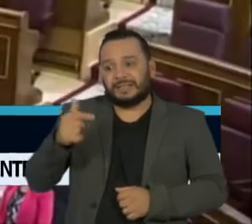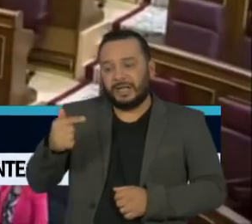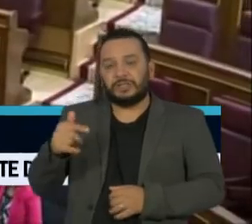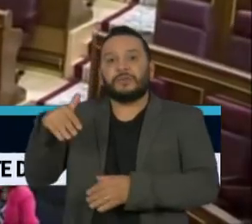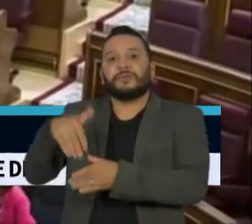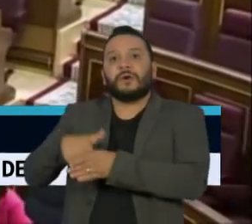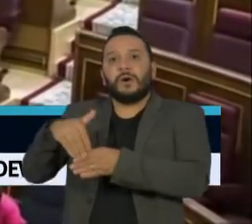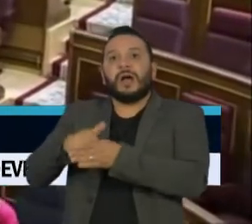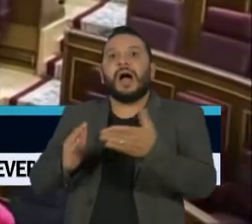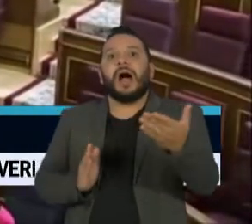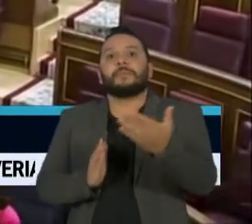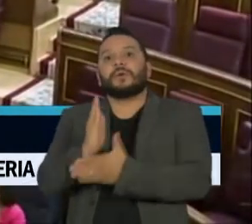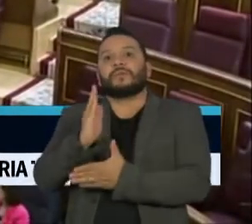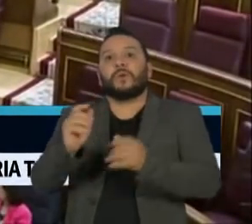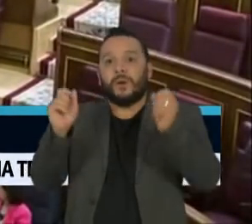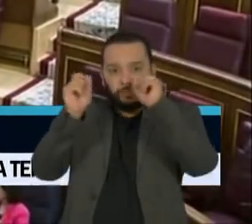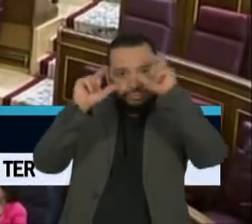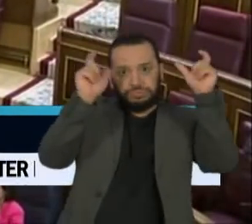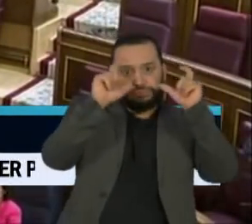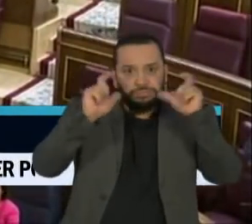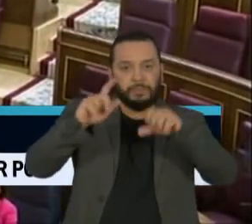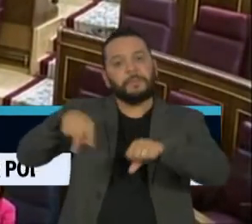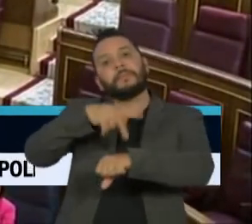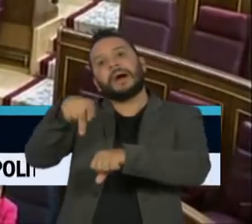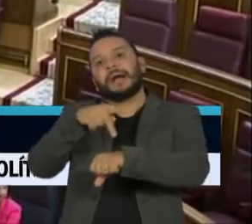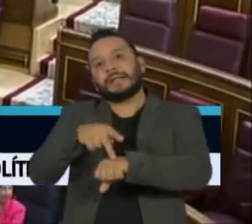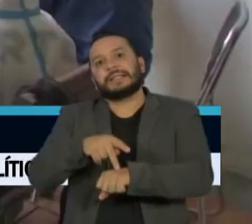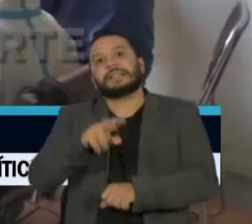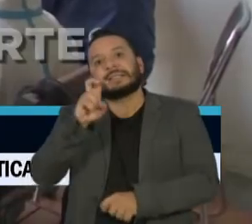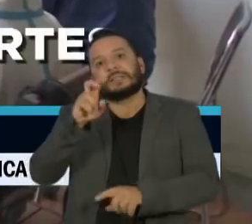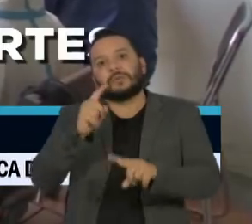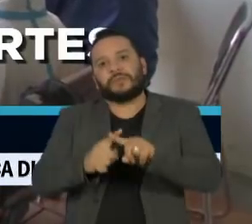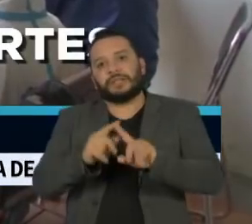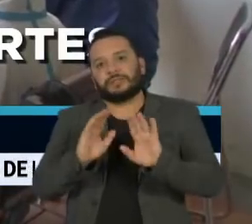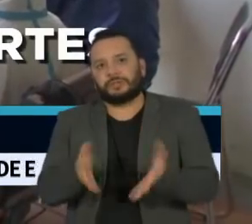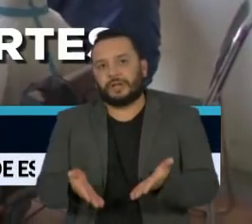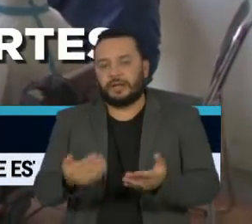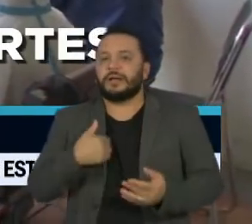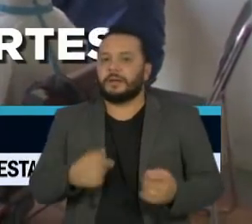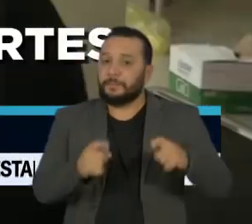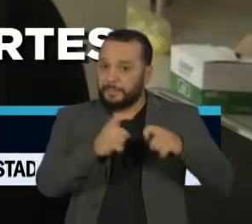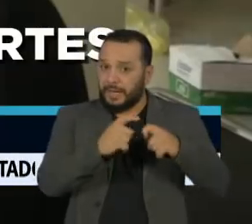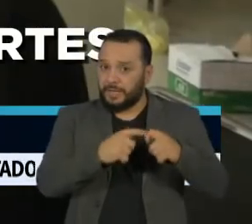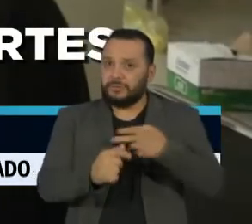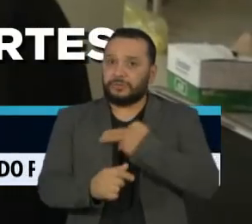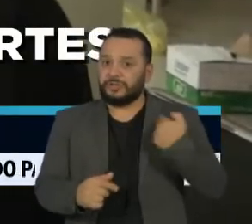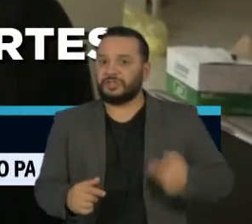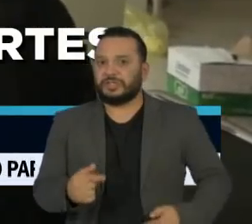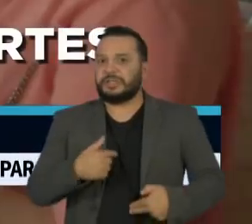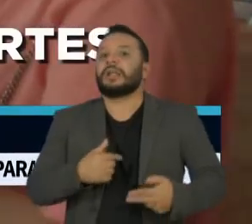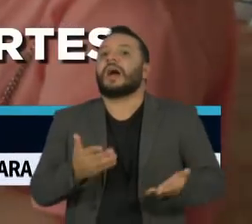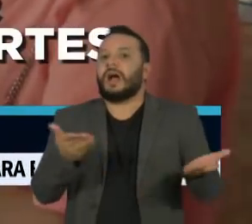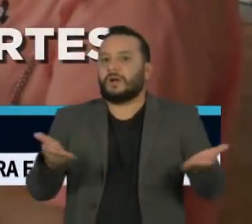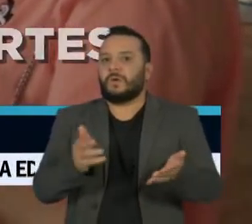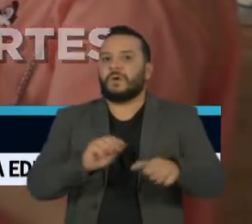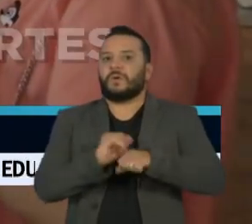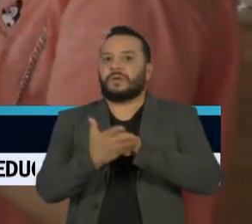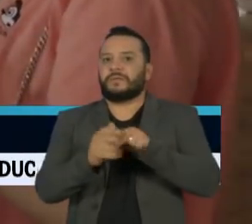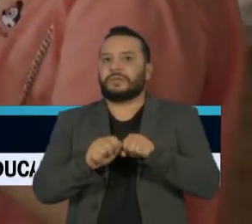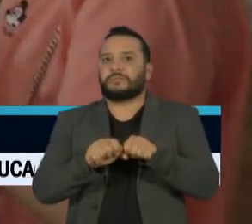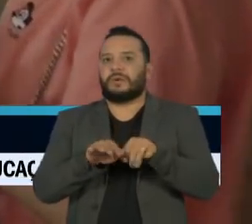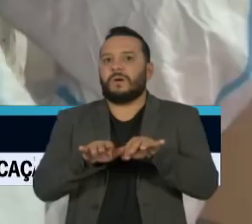parlamento aprovou o estado de alerta no país pela quinta vez. Para os médicos chineses, a nova onda de infecções em algumas